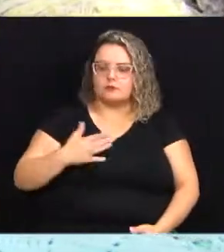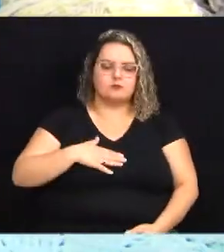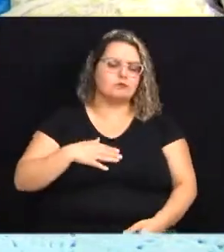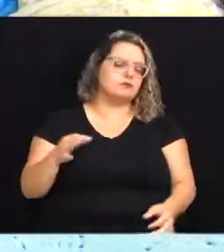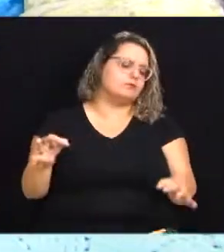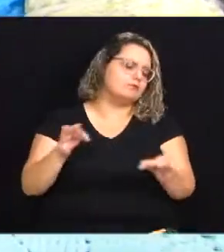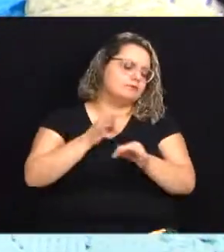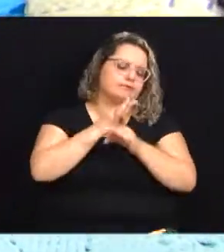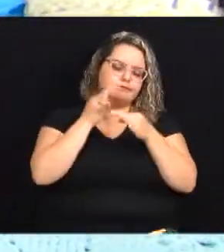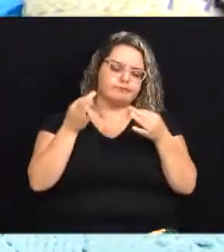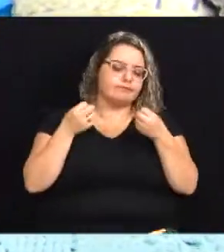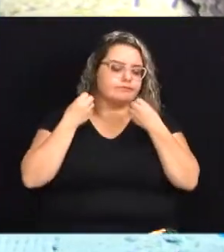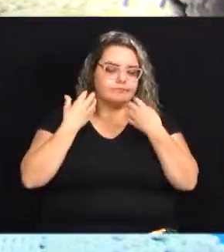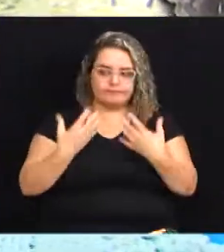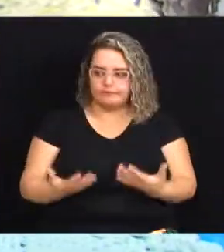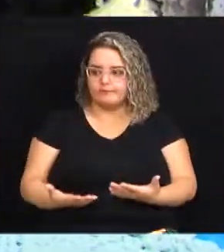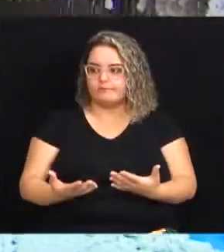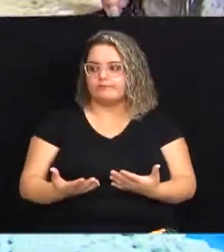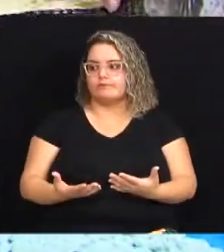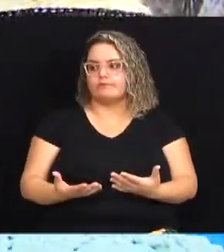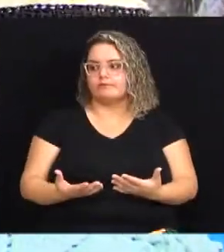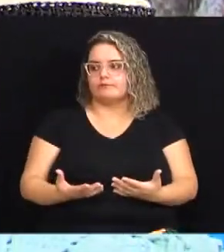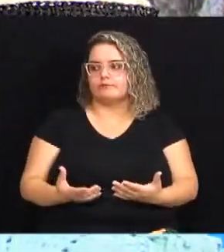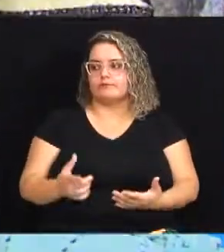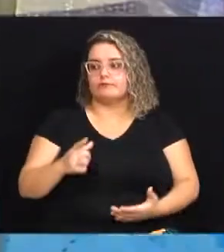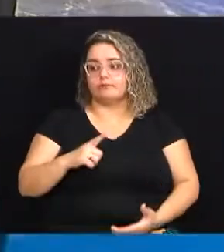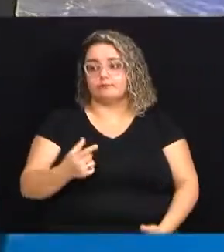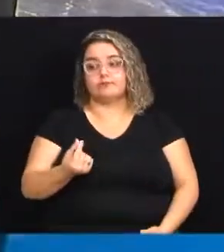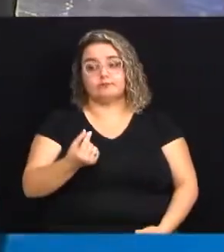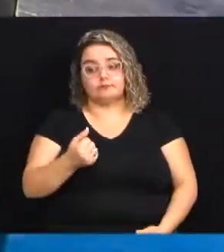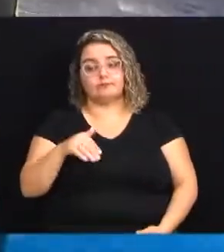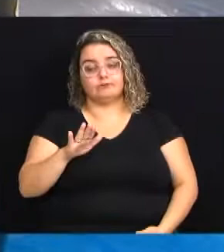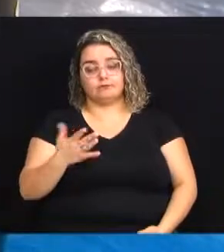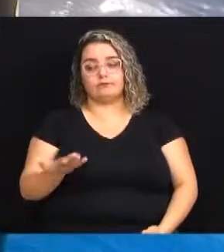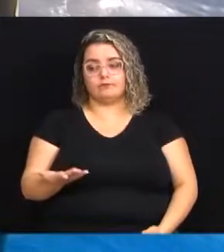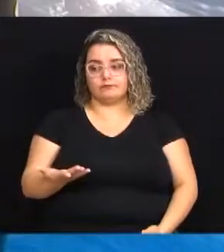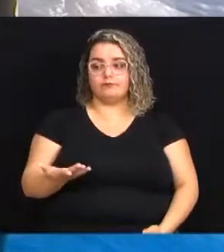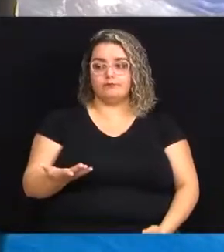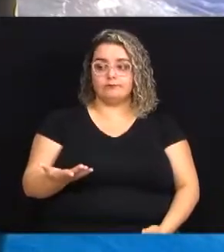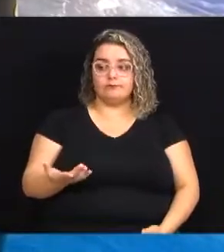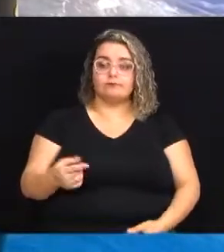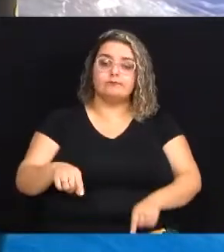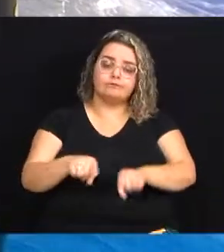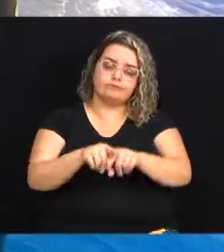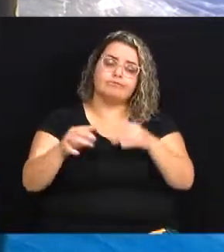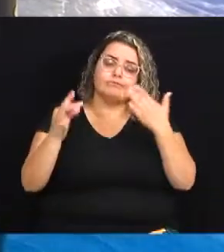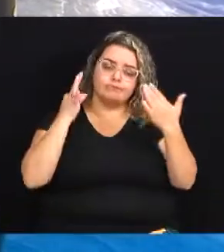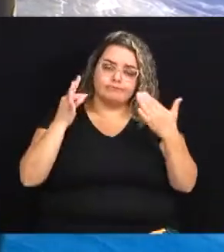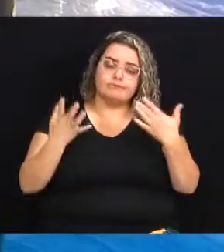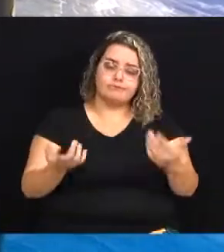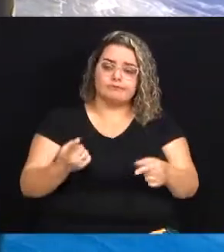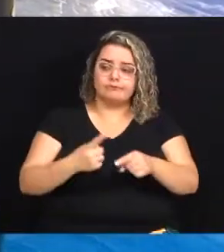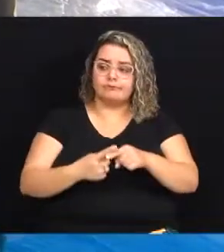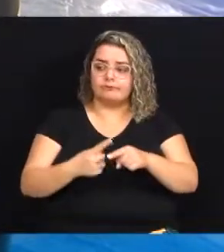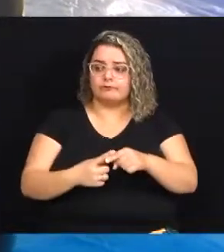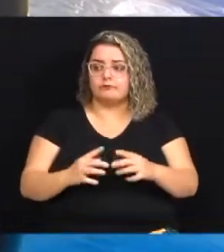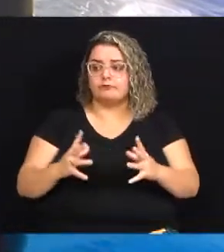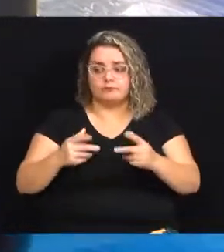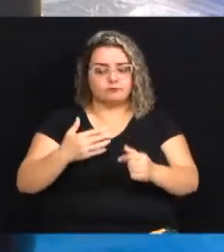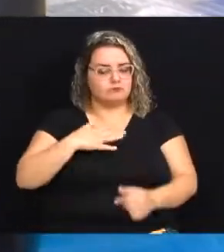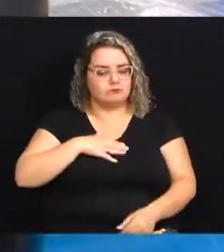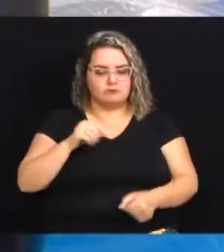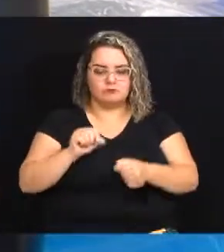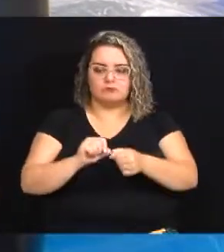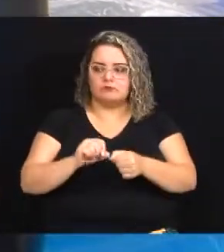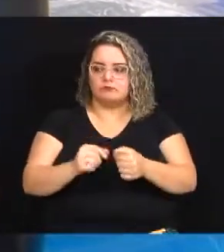Para mim é ótimo muito bom além de a gente ganhar um troco é uma terapia porque tudo isso é que